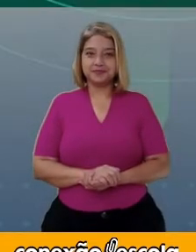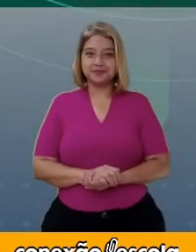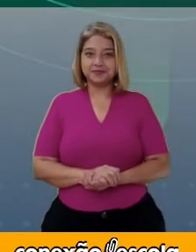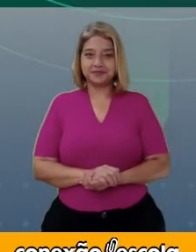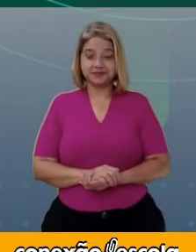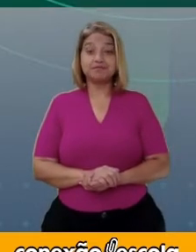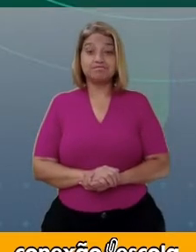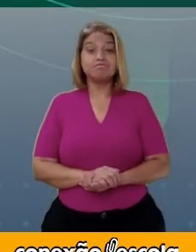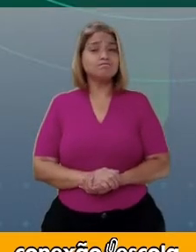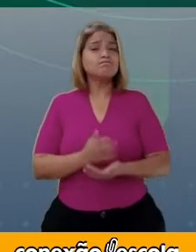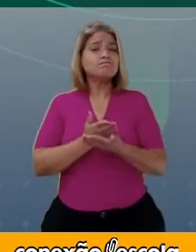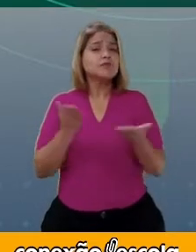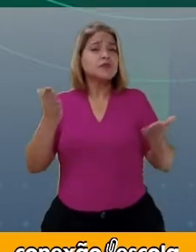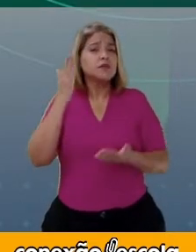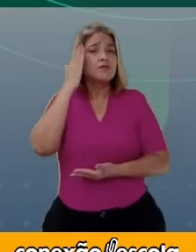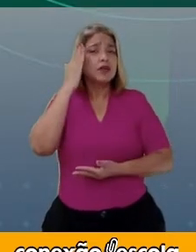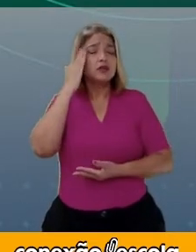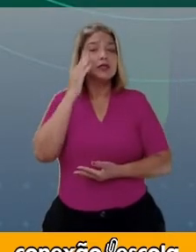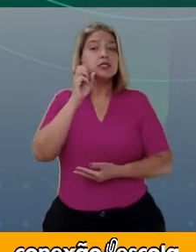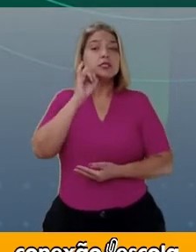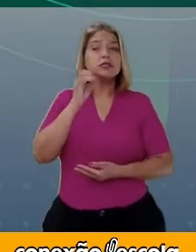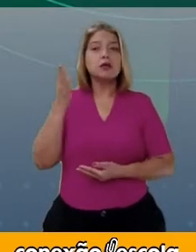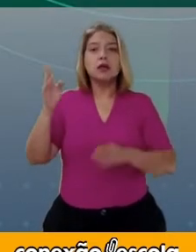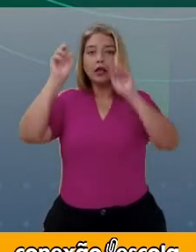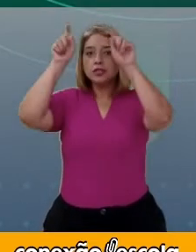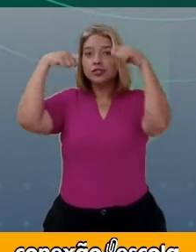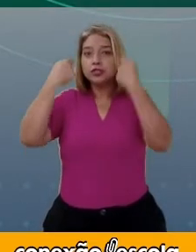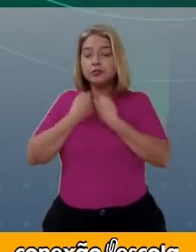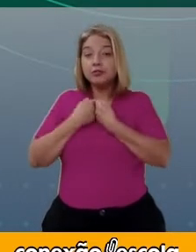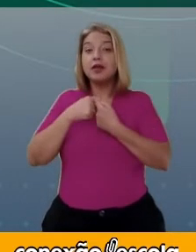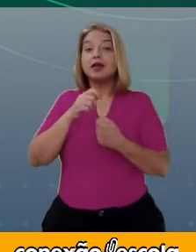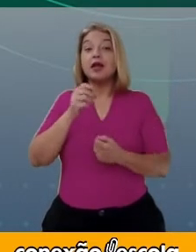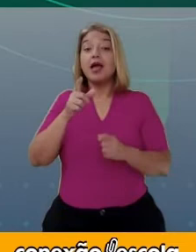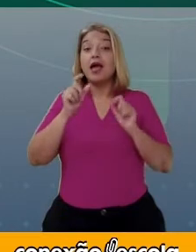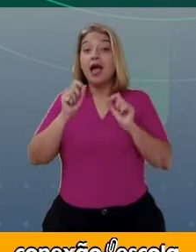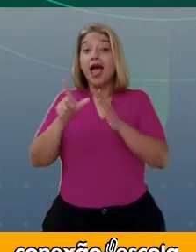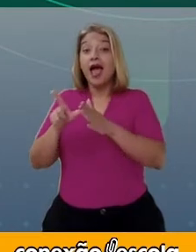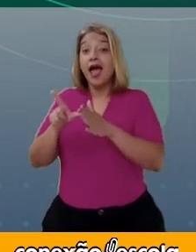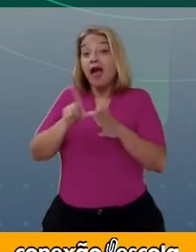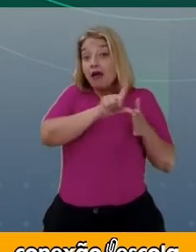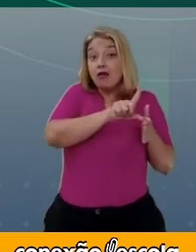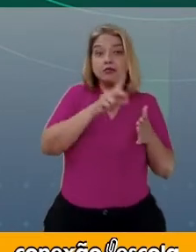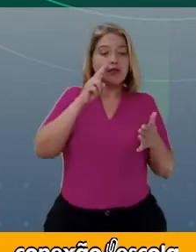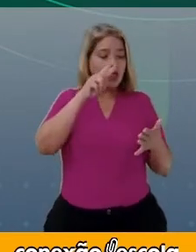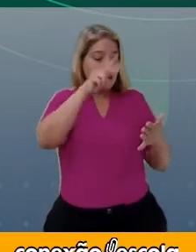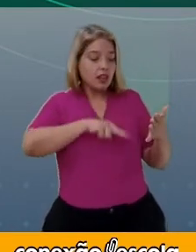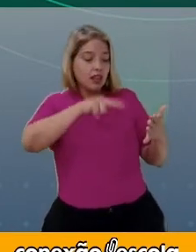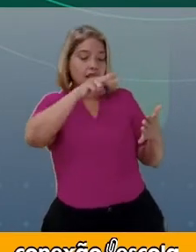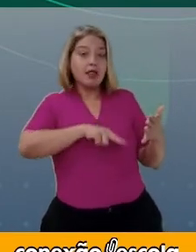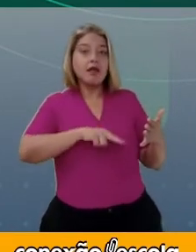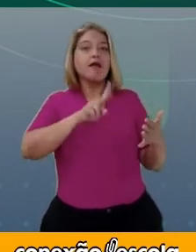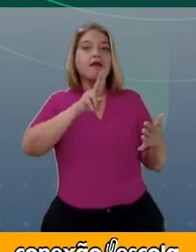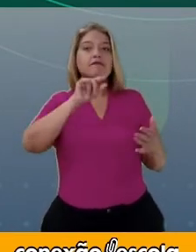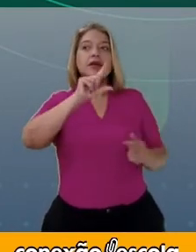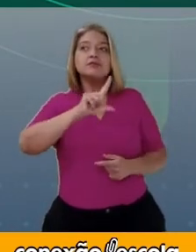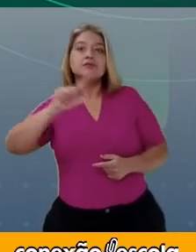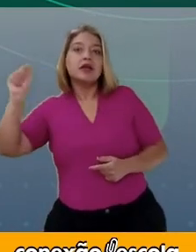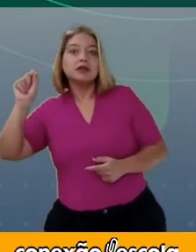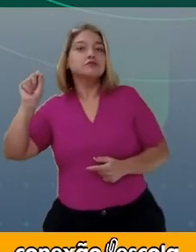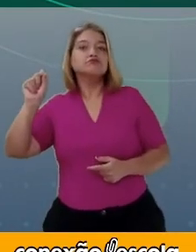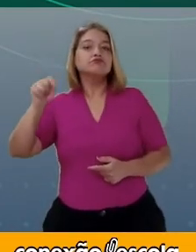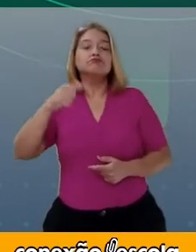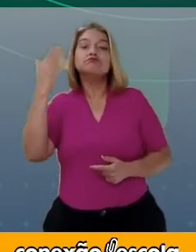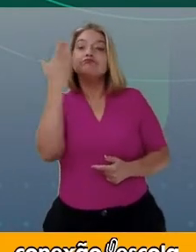Já pensou se a Chapeuzinho tivesse visto esse bilhete antes de ter saído? Será